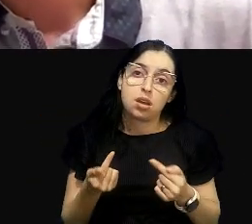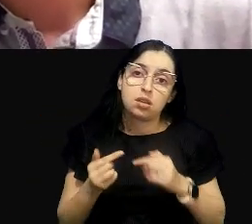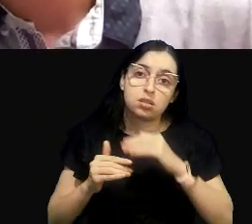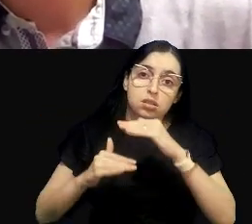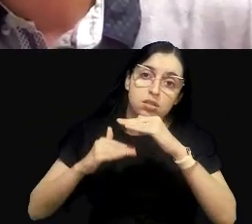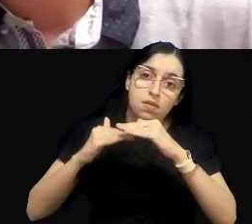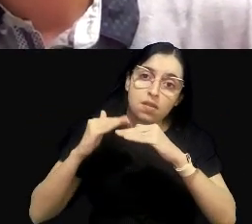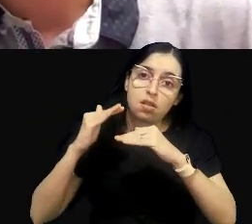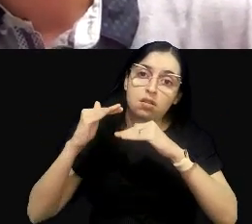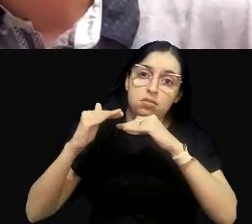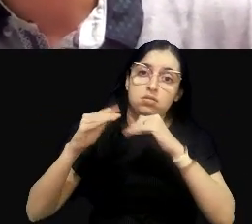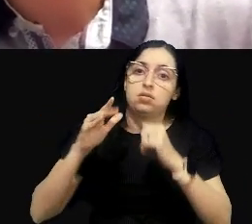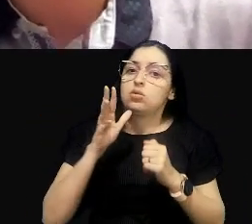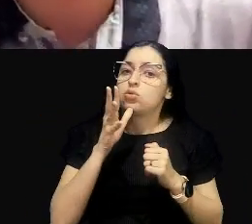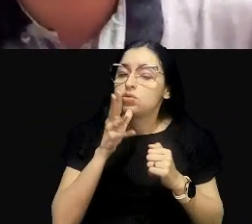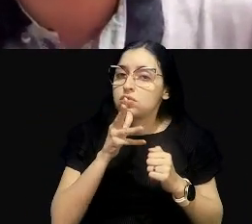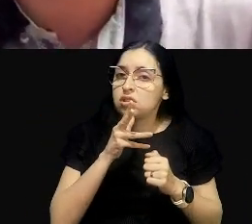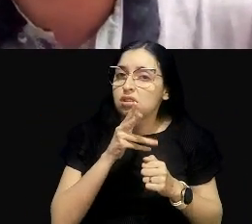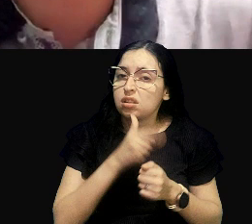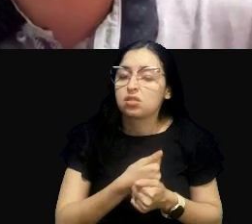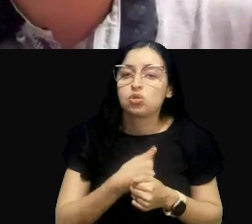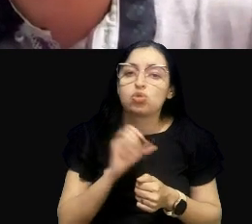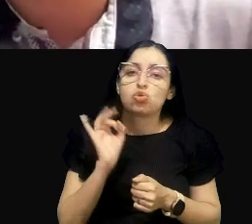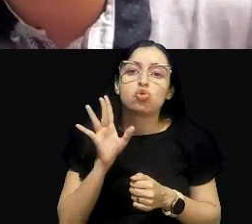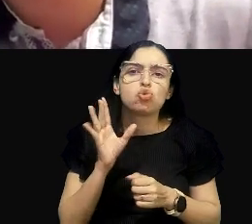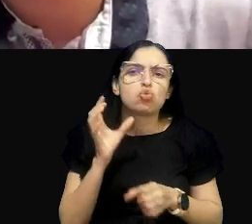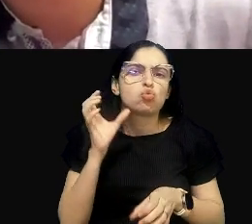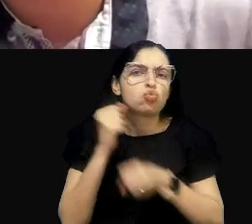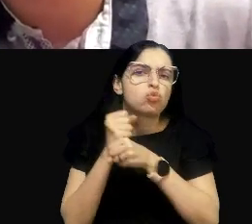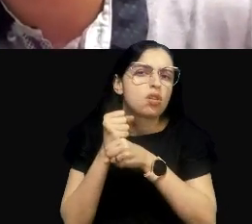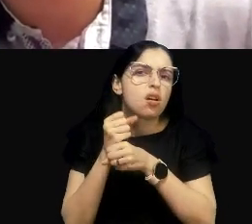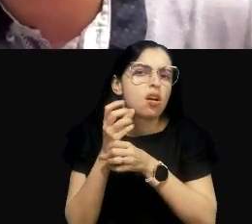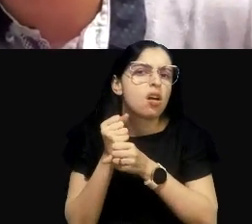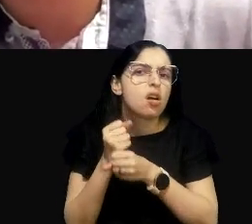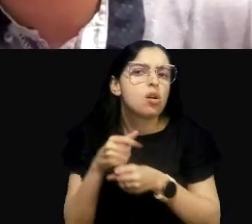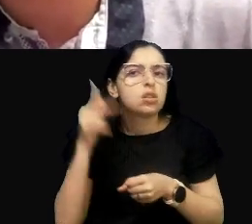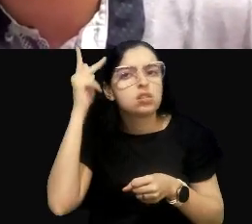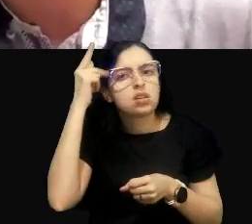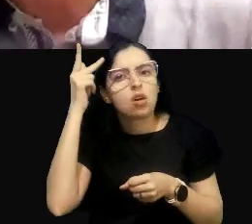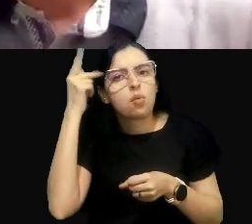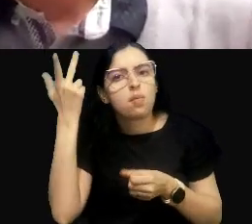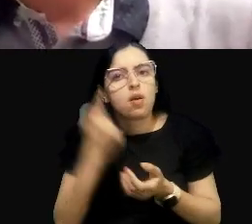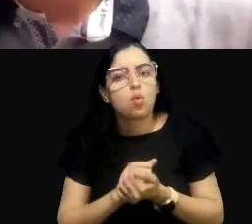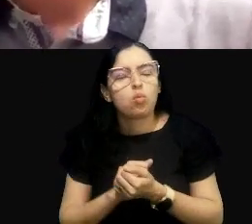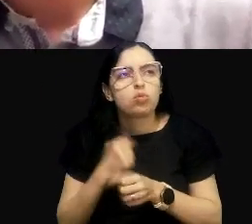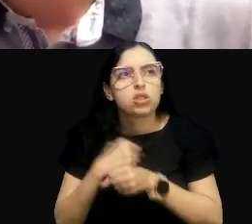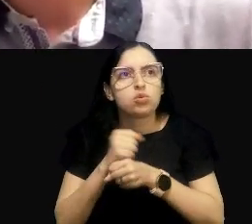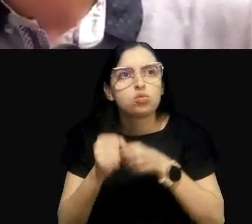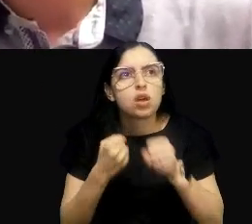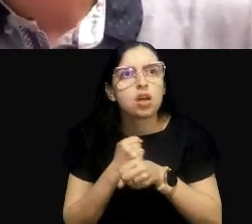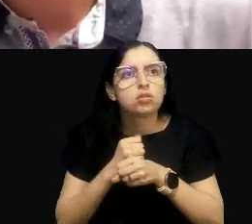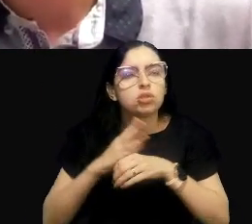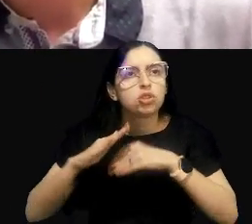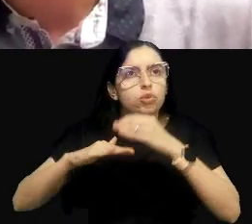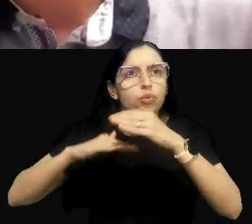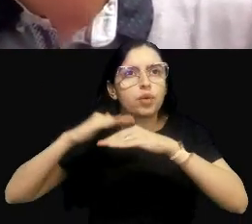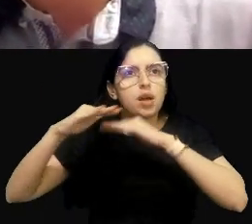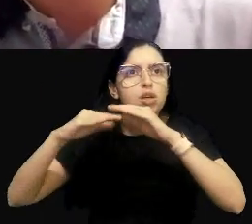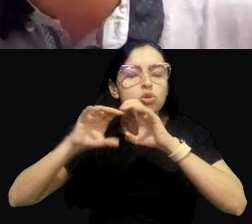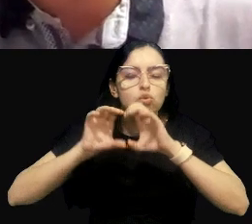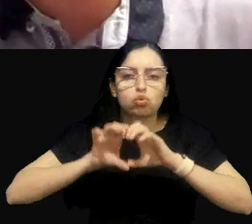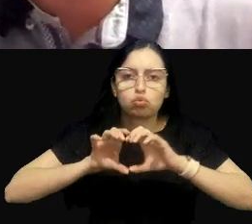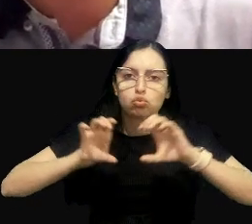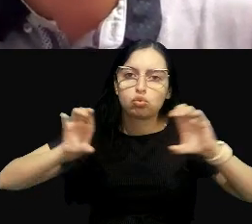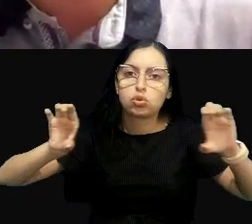lenta. Existem dados, só para ilustrar para vocês, que o estado de São Paulo, em alguns anos, o avanço da estrutura de saneamento